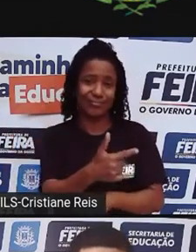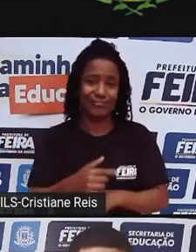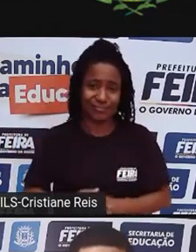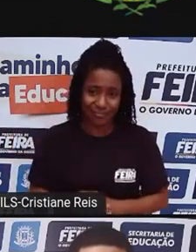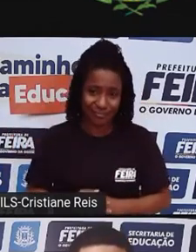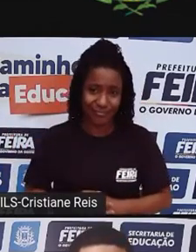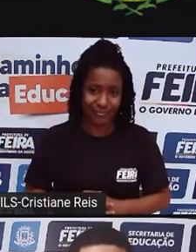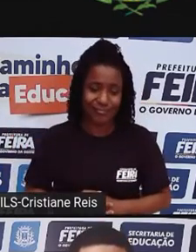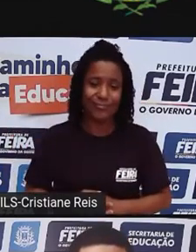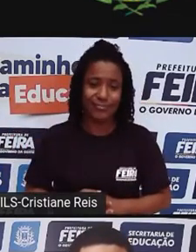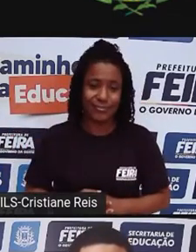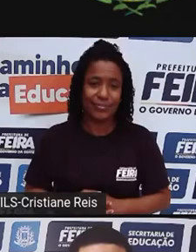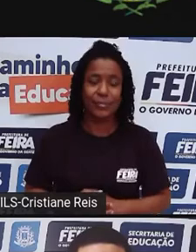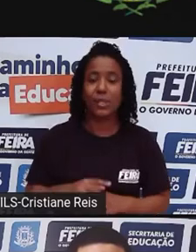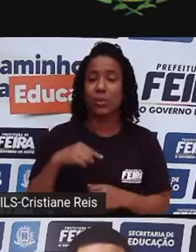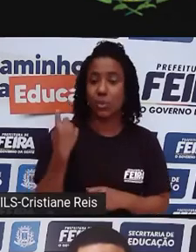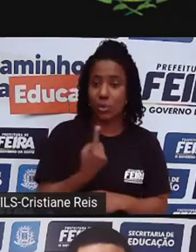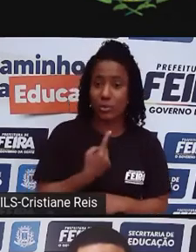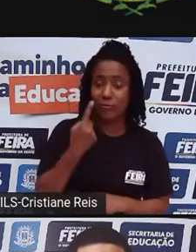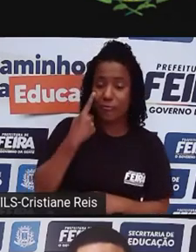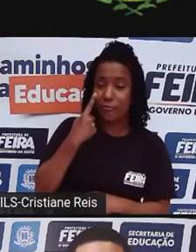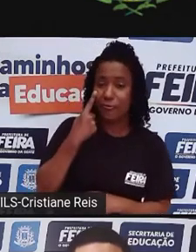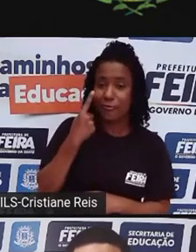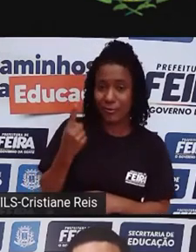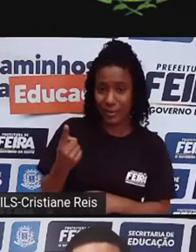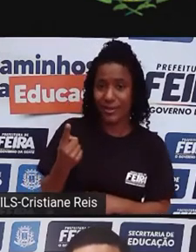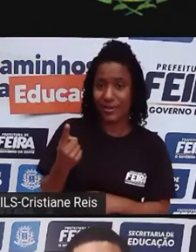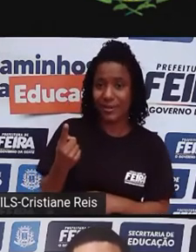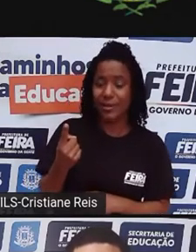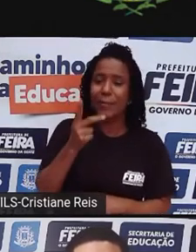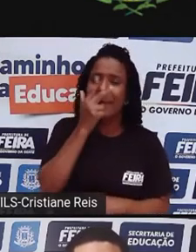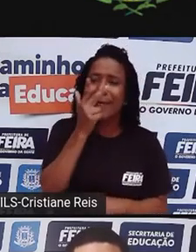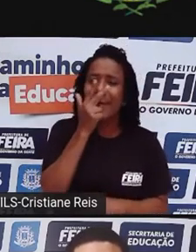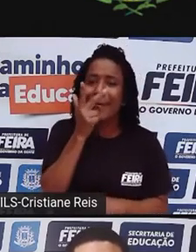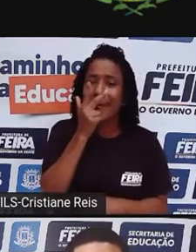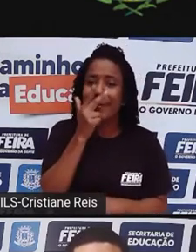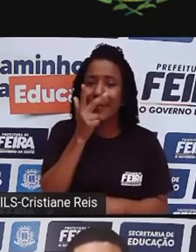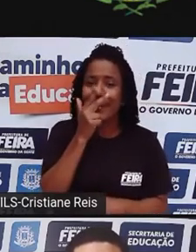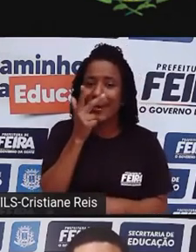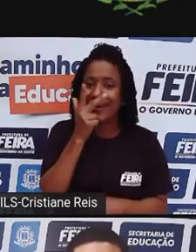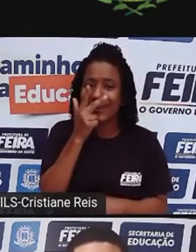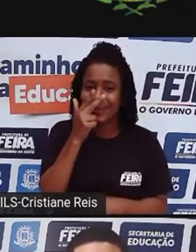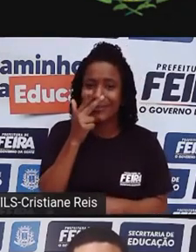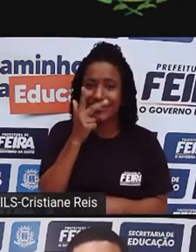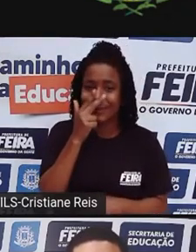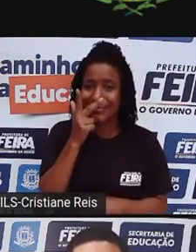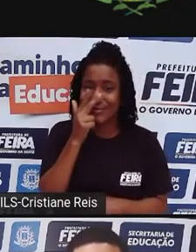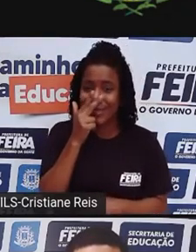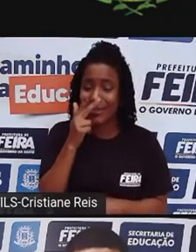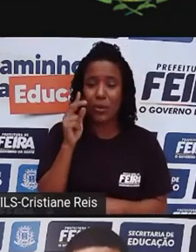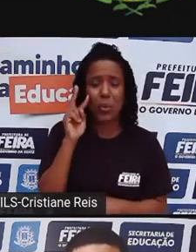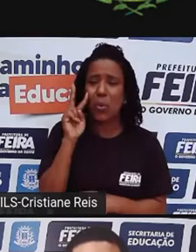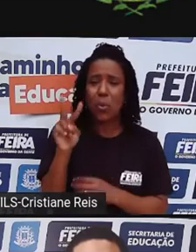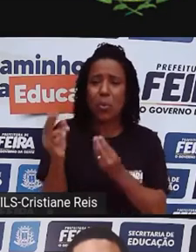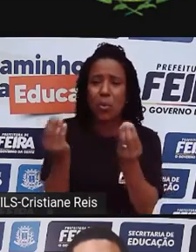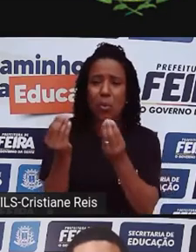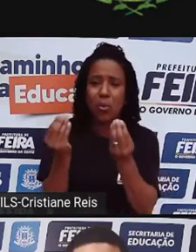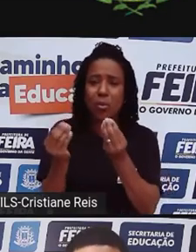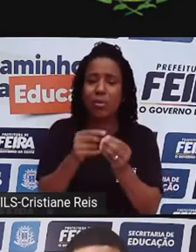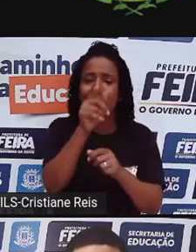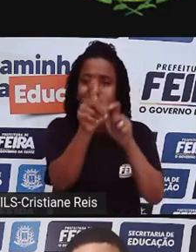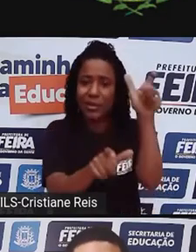insistência de a gente olhar para o mundo com um olhar que racialize tudo, mas também com um olhar de gênero, de sexualidade, de